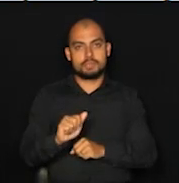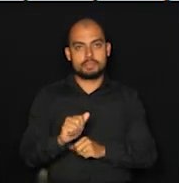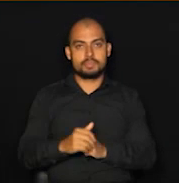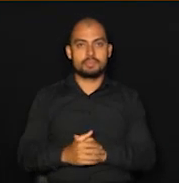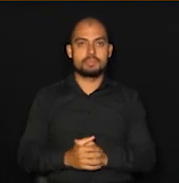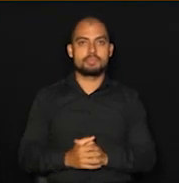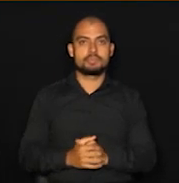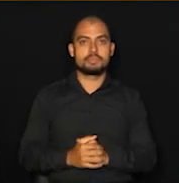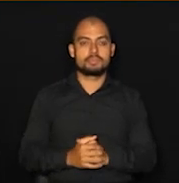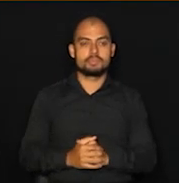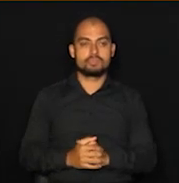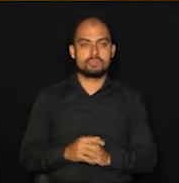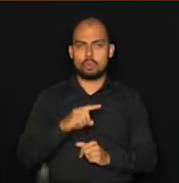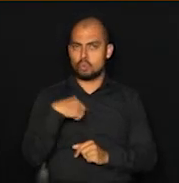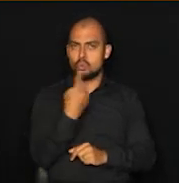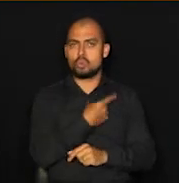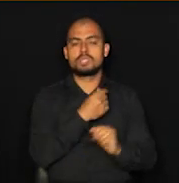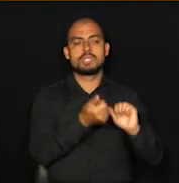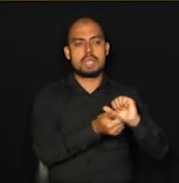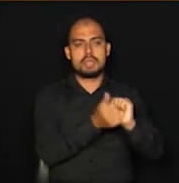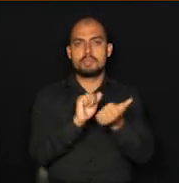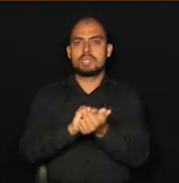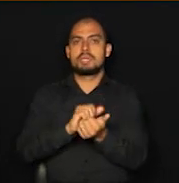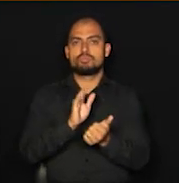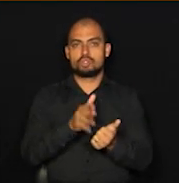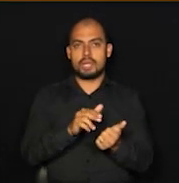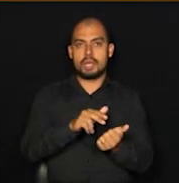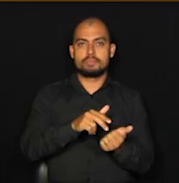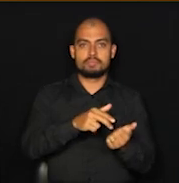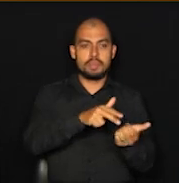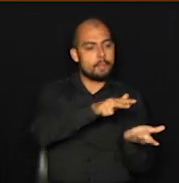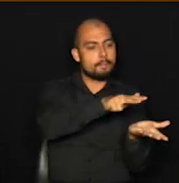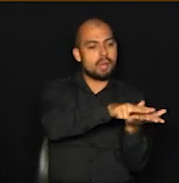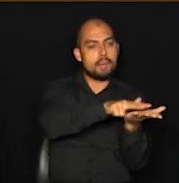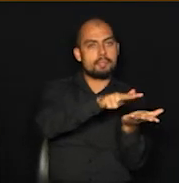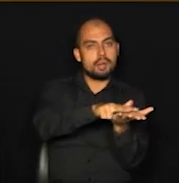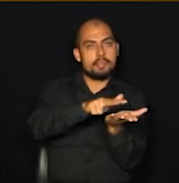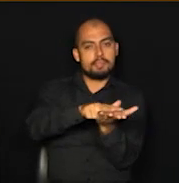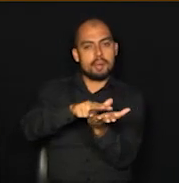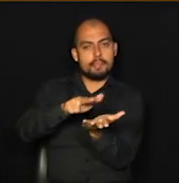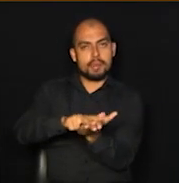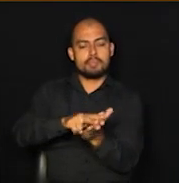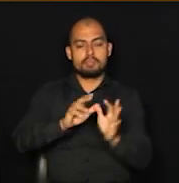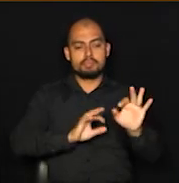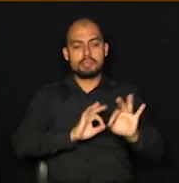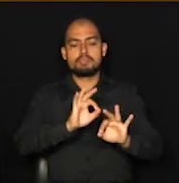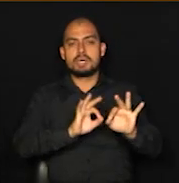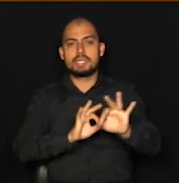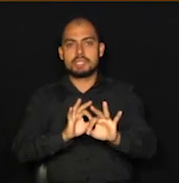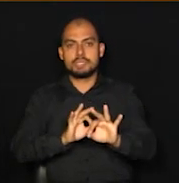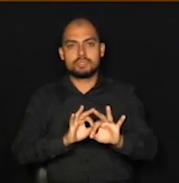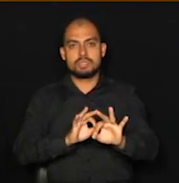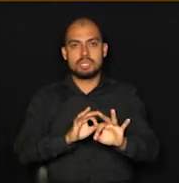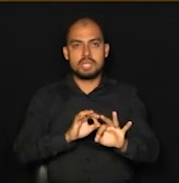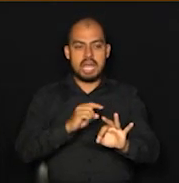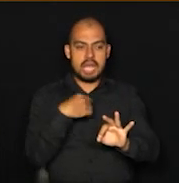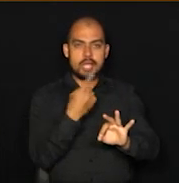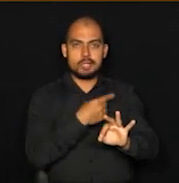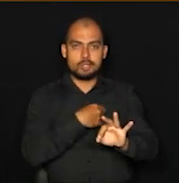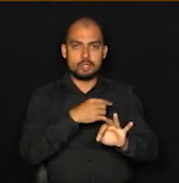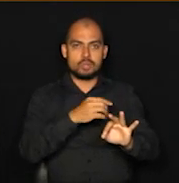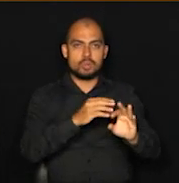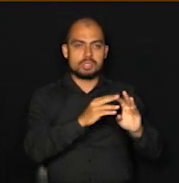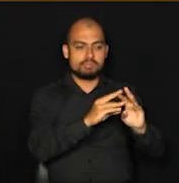Nós estamos nos adaptando aos leitos, estamos deixando a nossa rede preparada, nós não vamos desativar sob nenhum